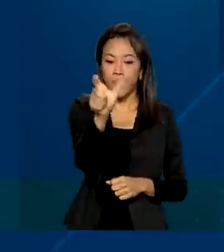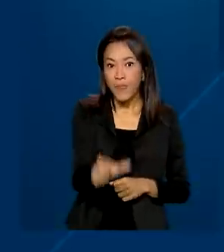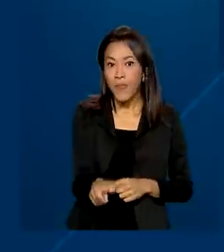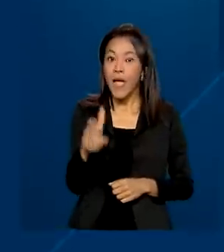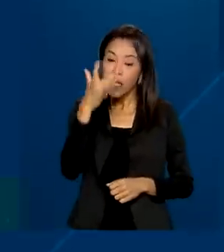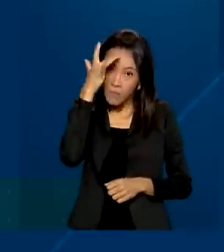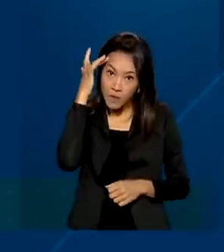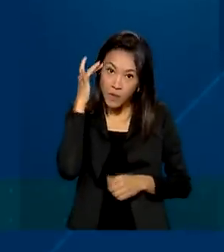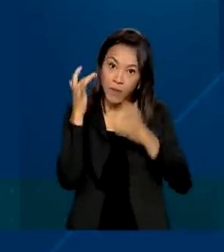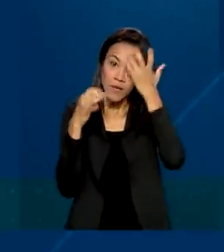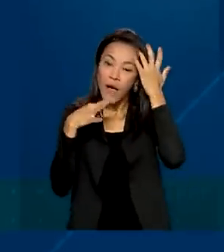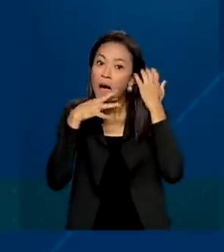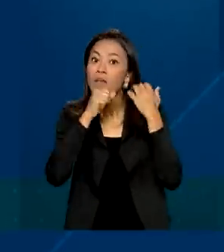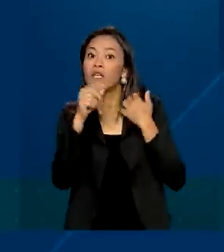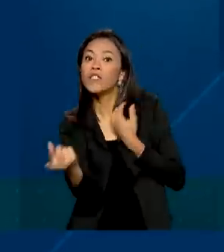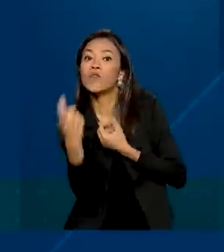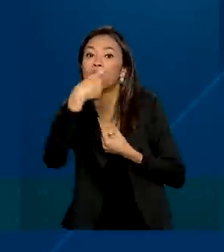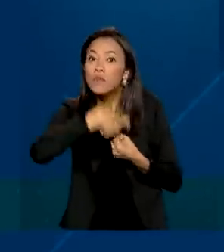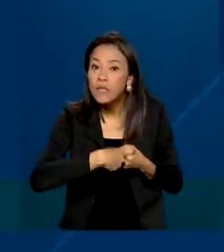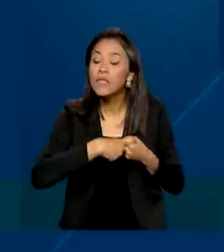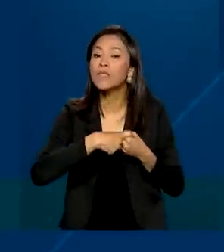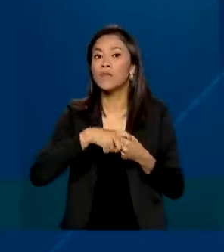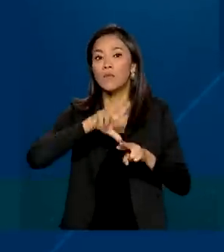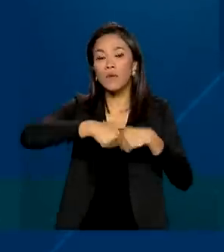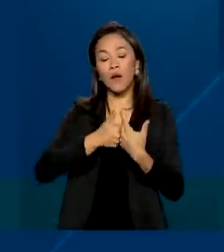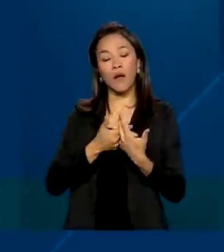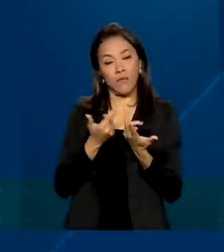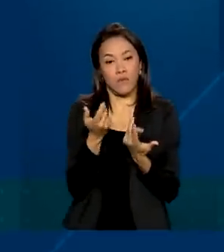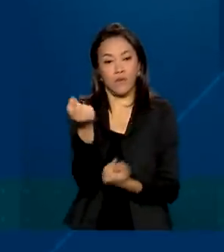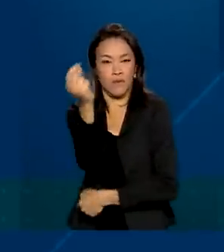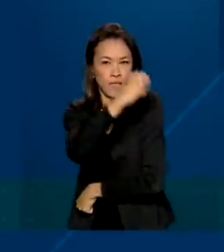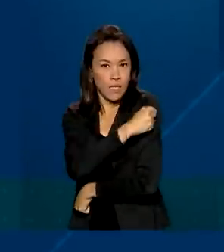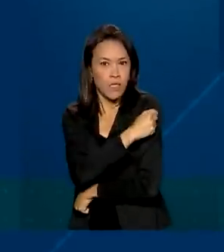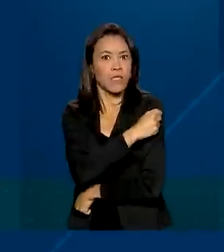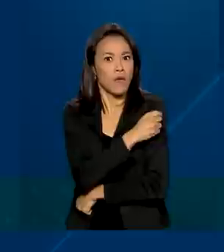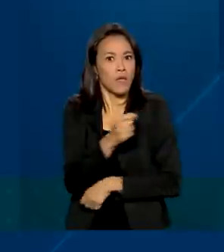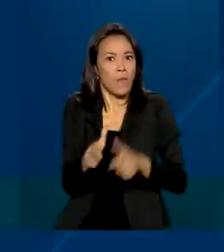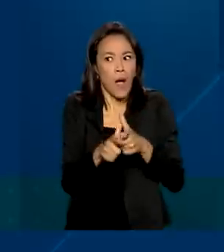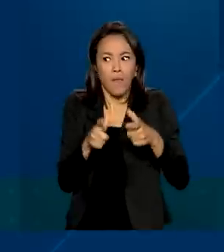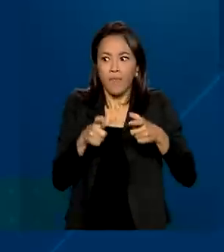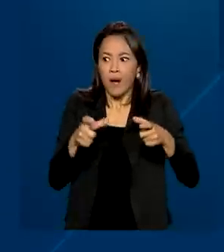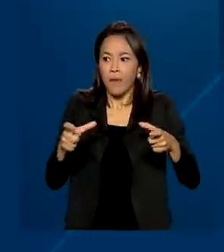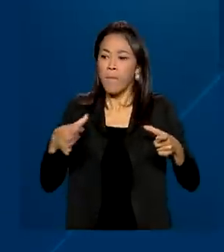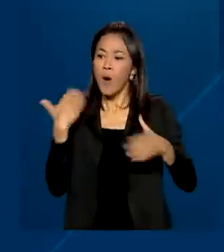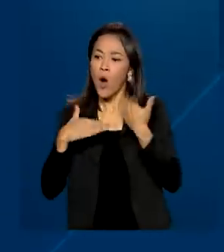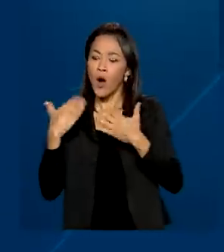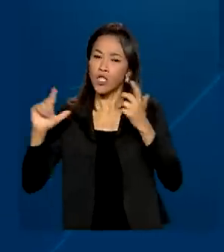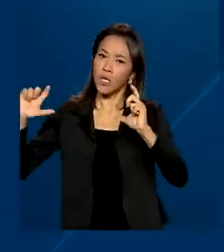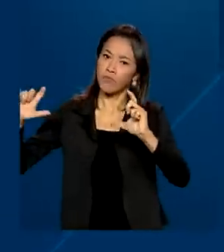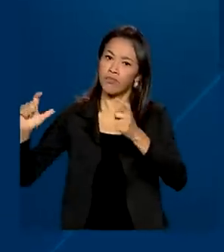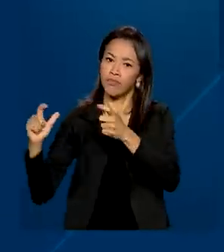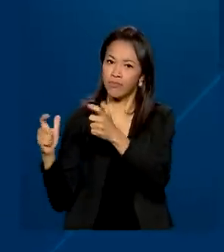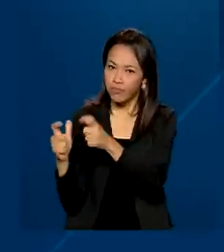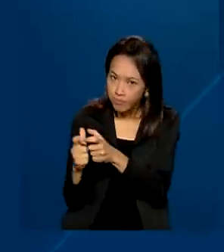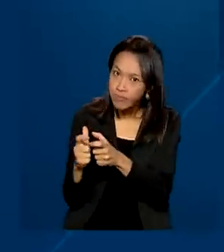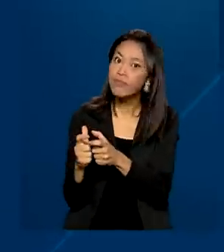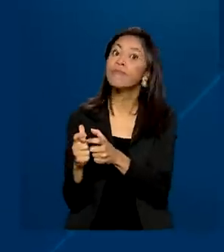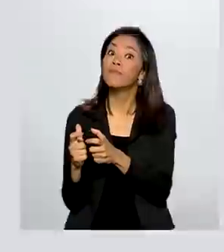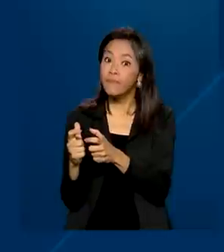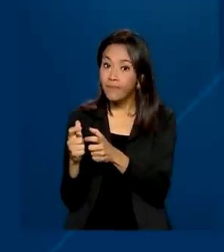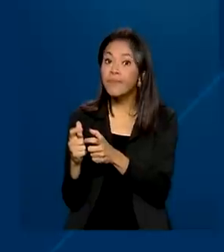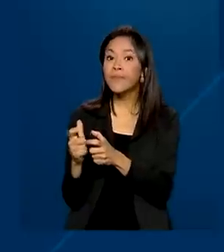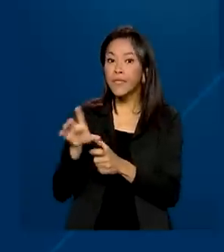estão começando a voltar até por conta da vacinação, que já está bem adiantado, o número de mortes caindo consideravelmente.